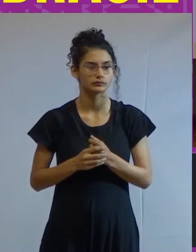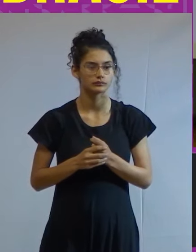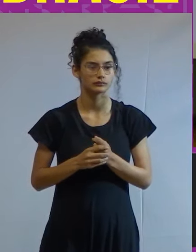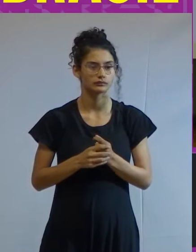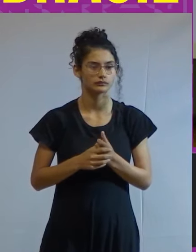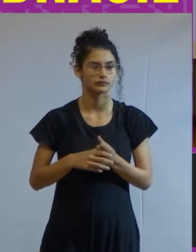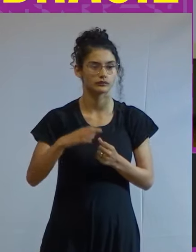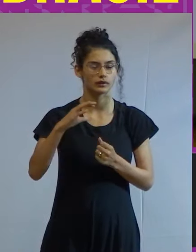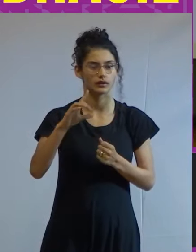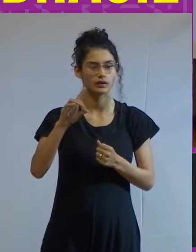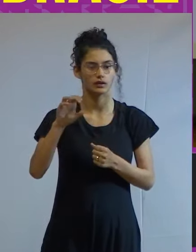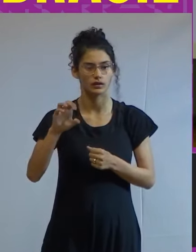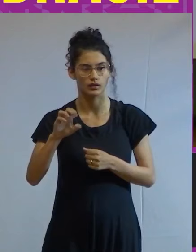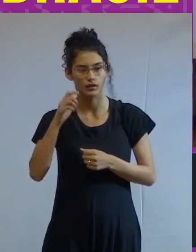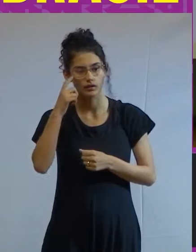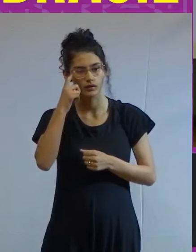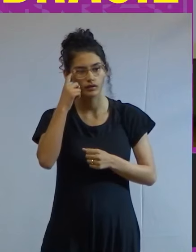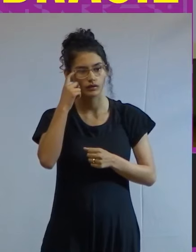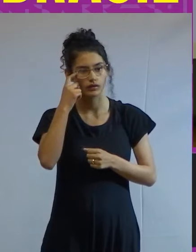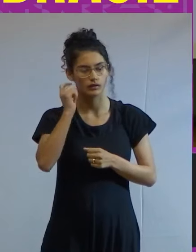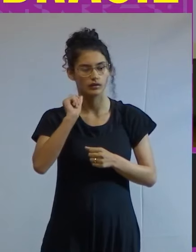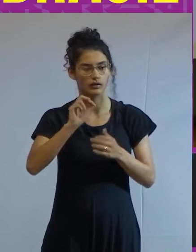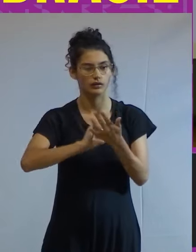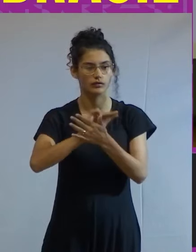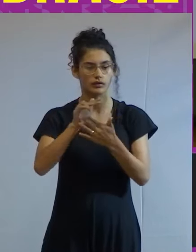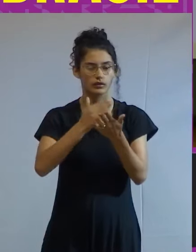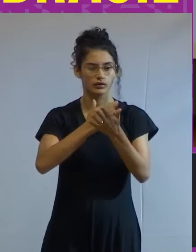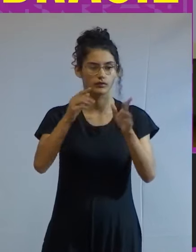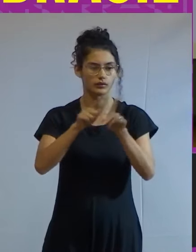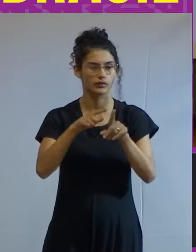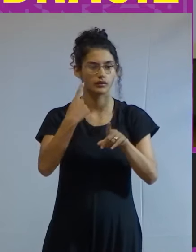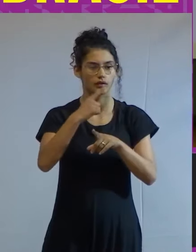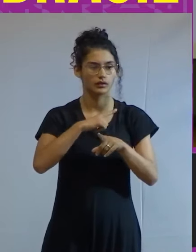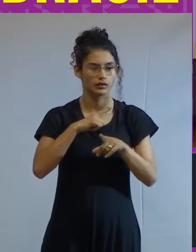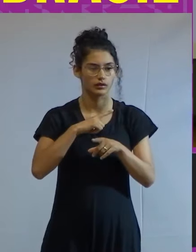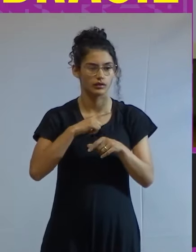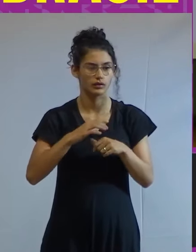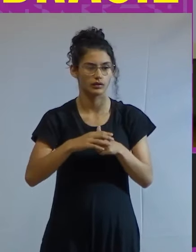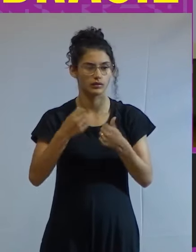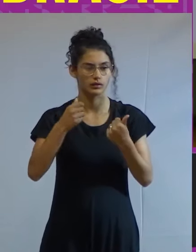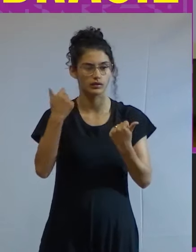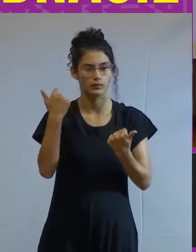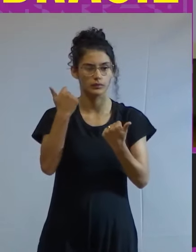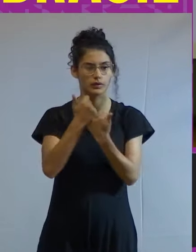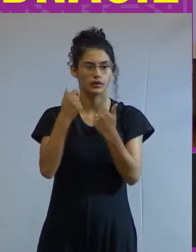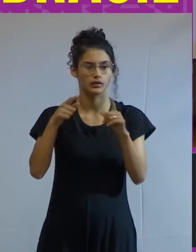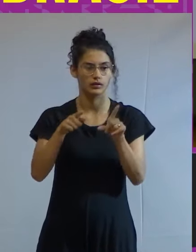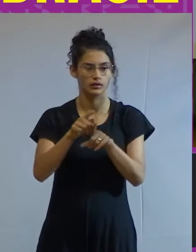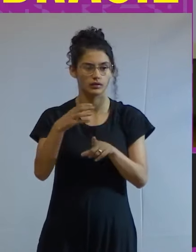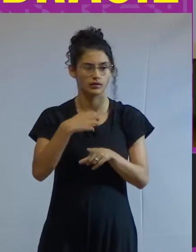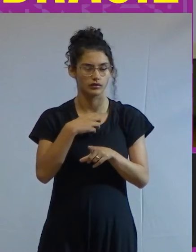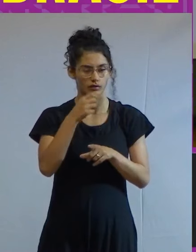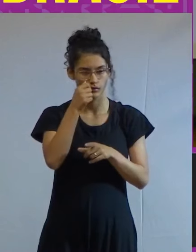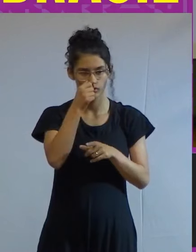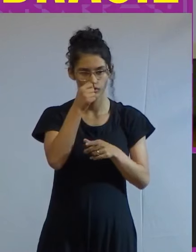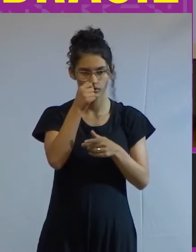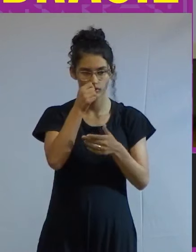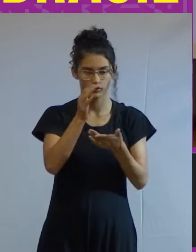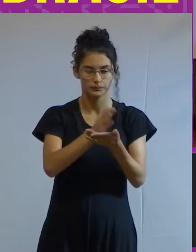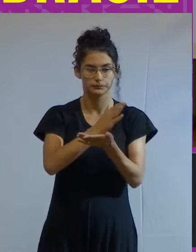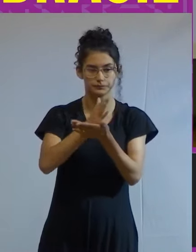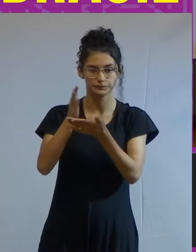OCDE então são várias iniciativas que a gente tem que apoiar nesse sentido redistributivo